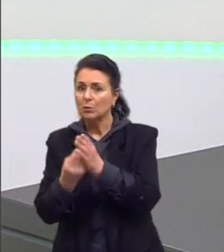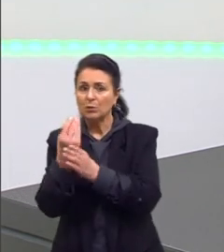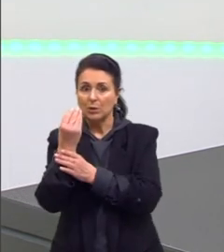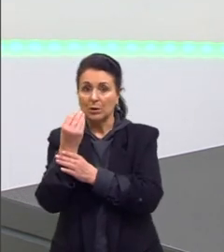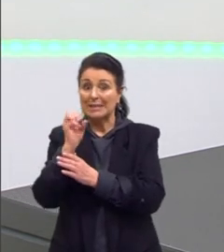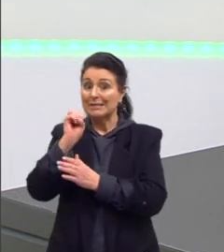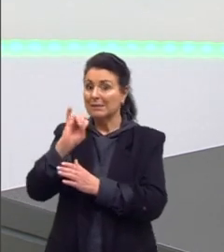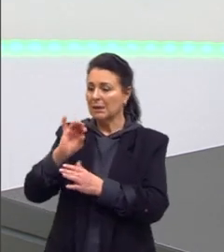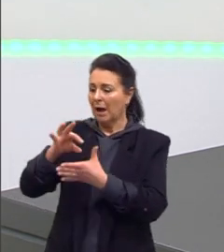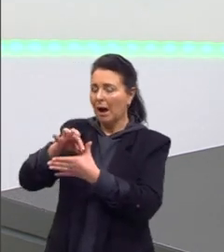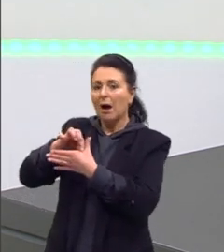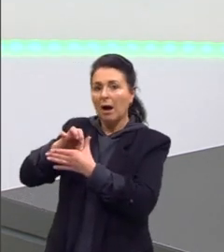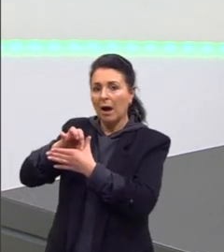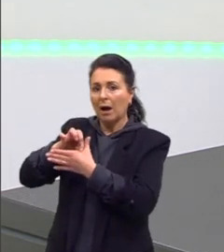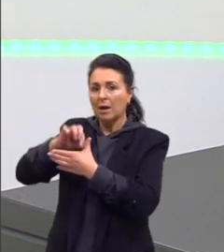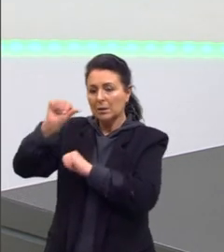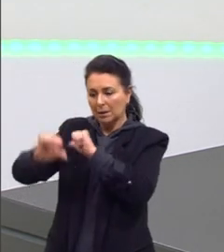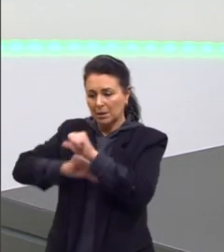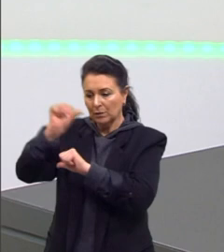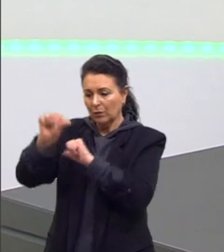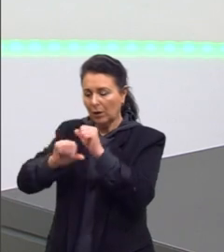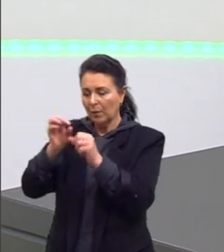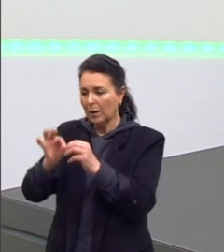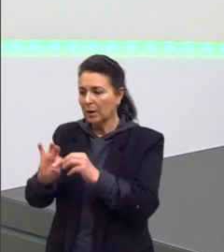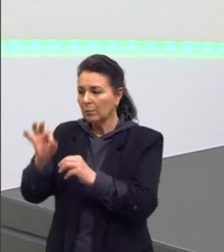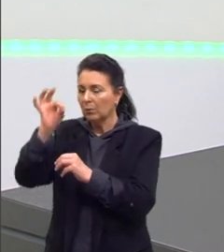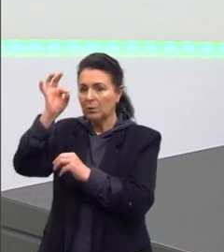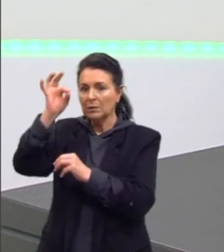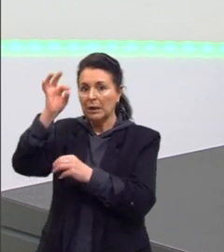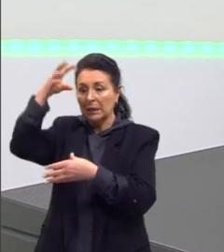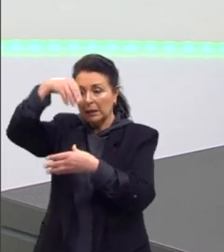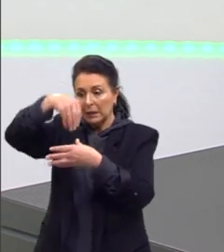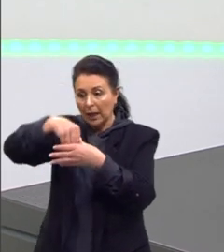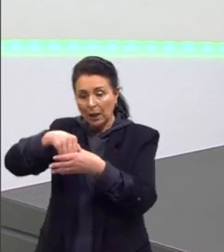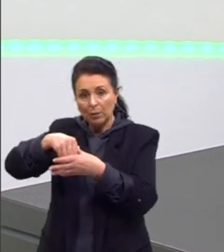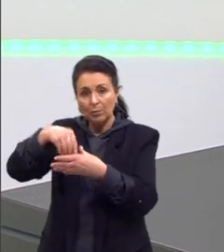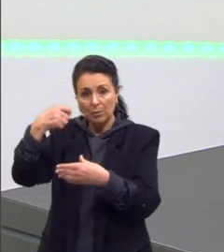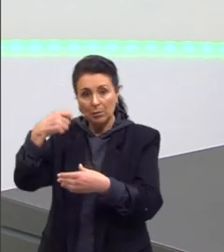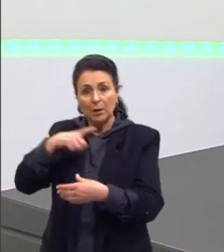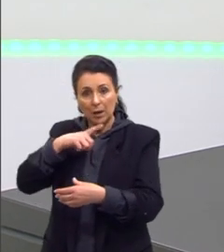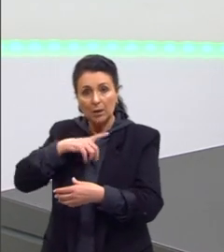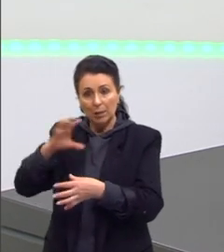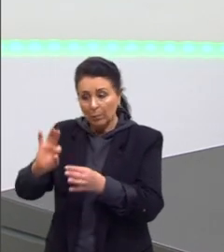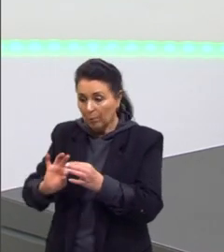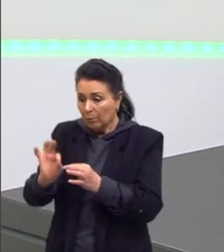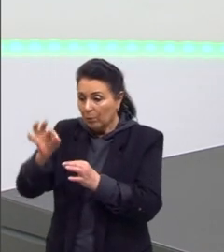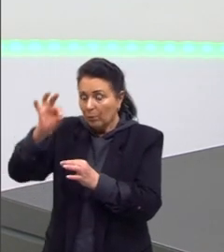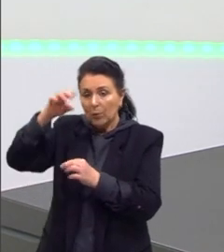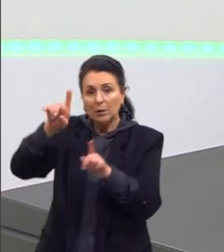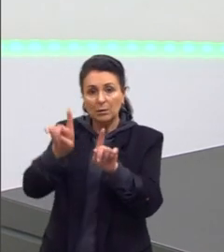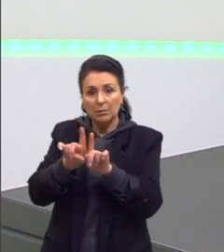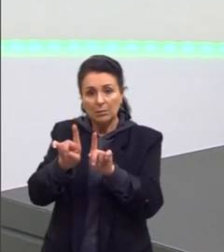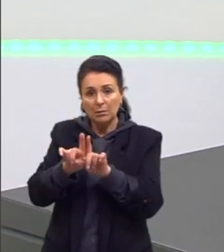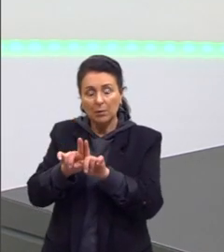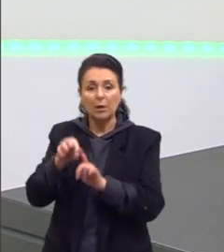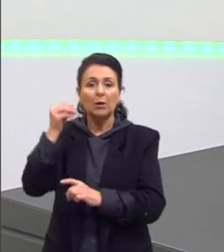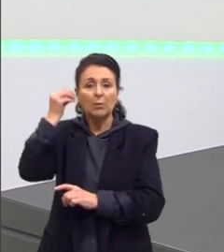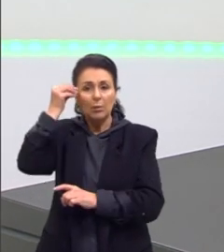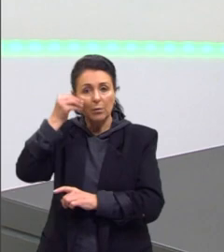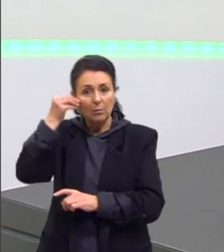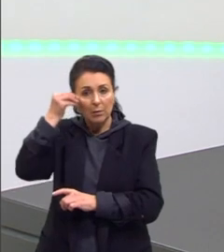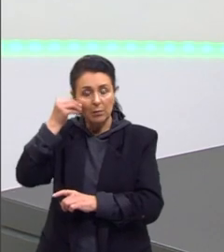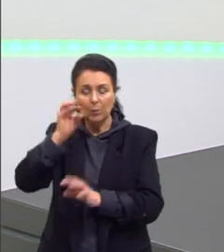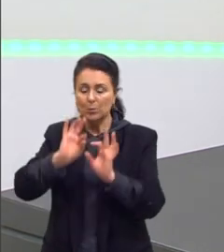transformava em mosca, tinha que ter mosca aqui dentro. Então, com esse experimento muito simples, ele